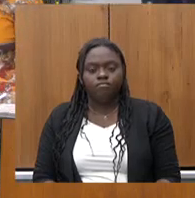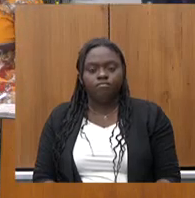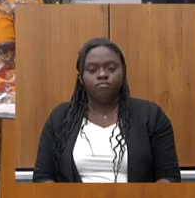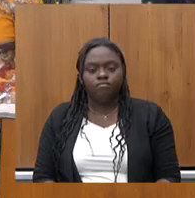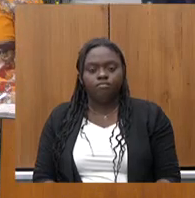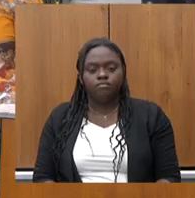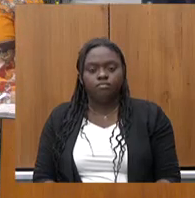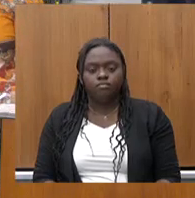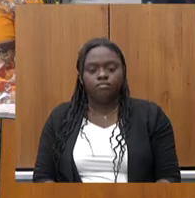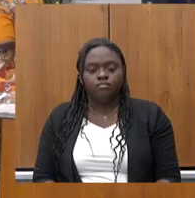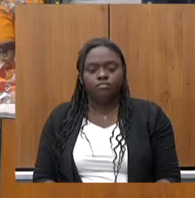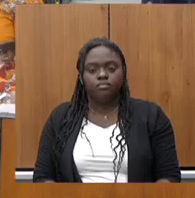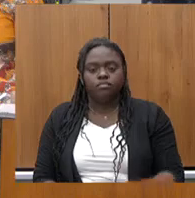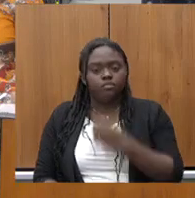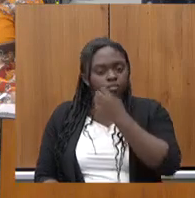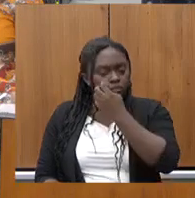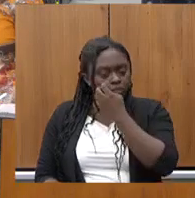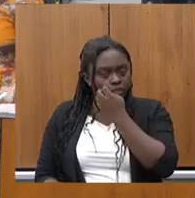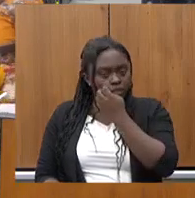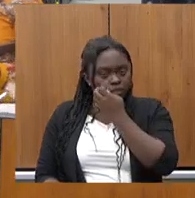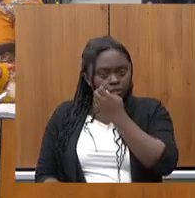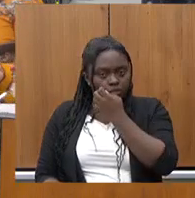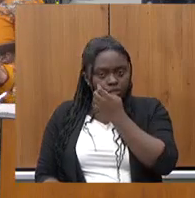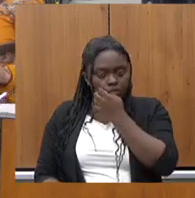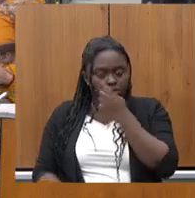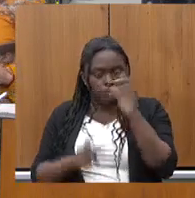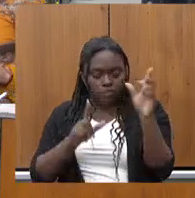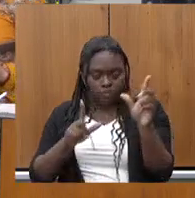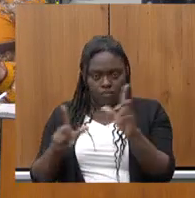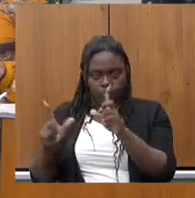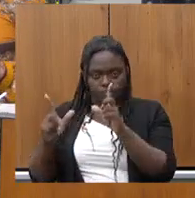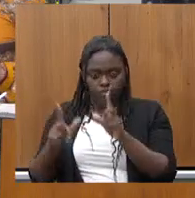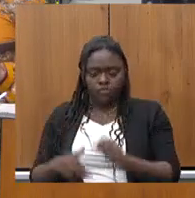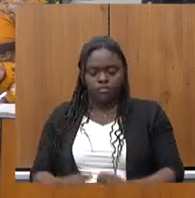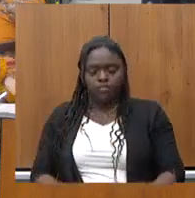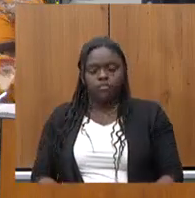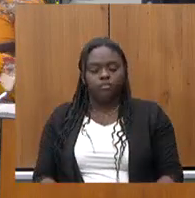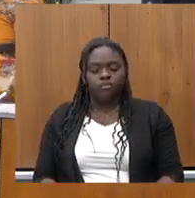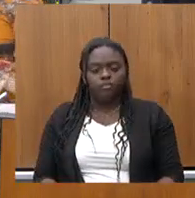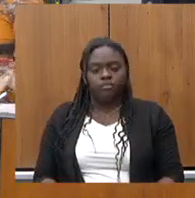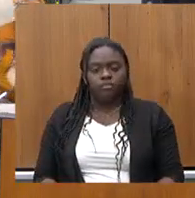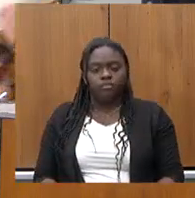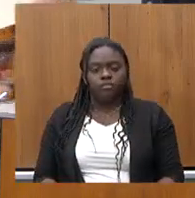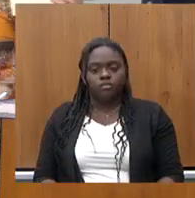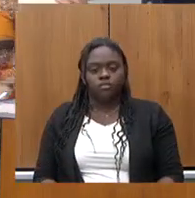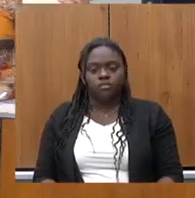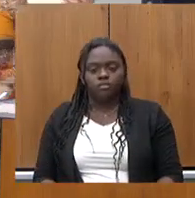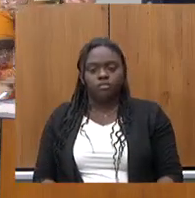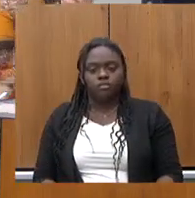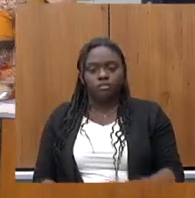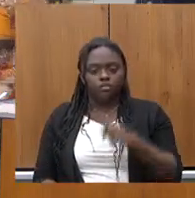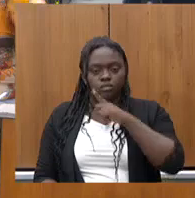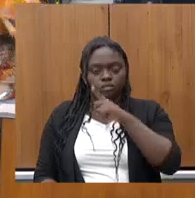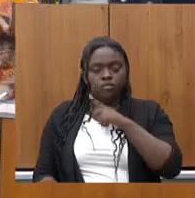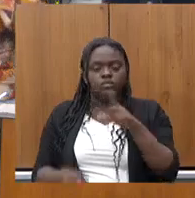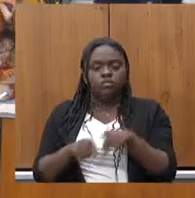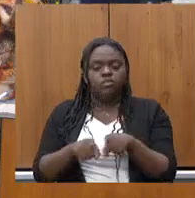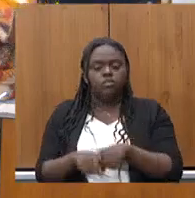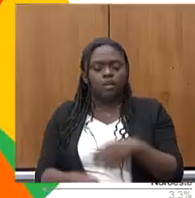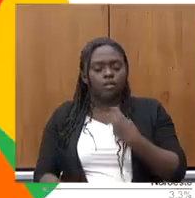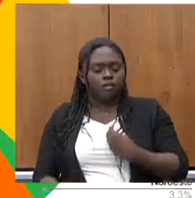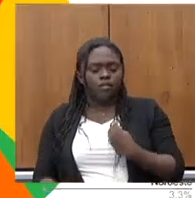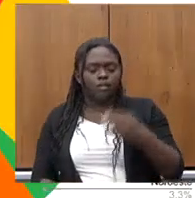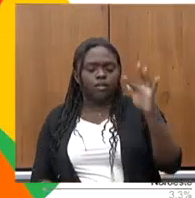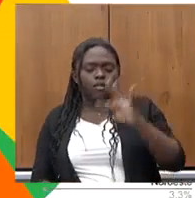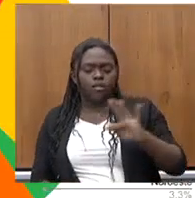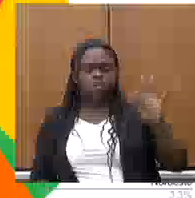Pode passar? Claro. Uma caneta, por favor. Temos também o VUEI, que é uma vivência universitária